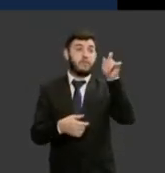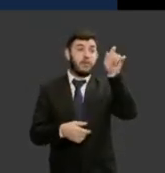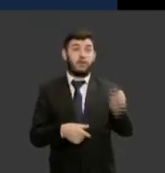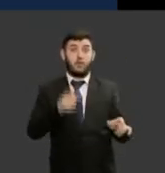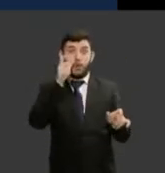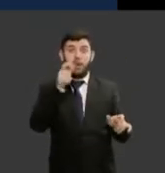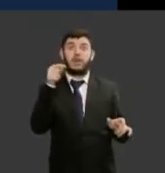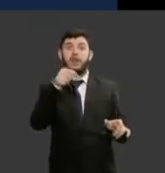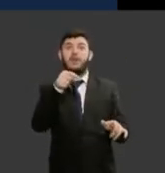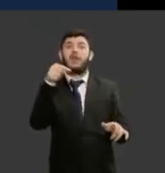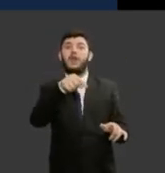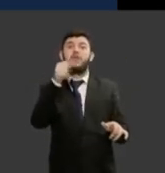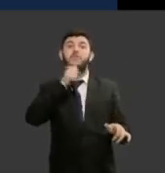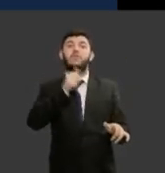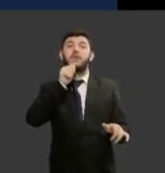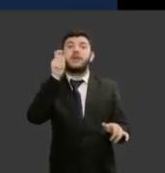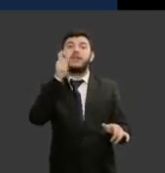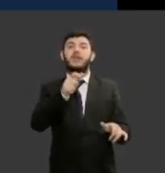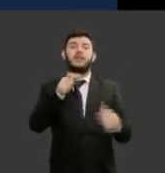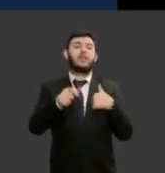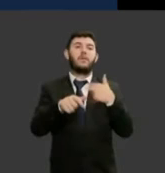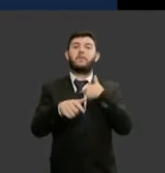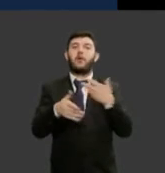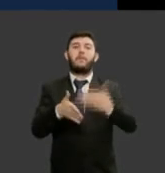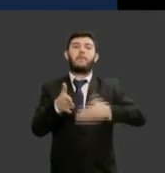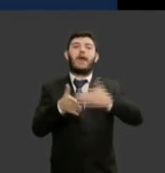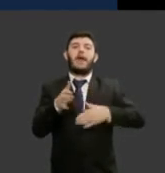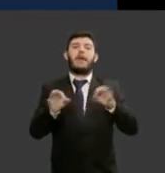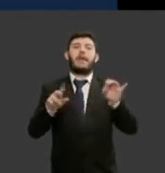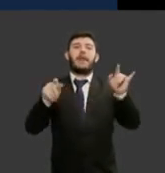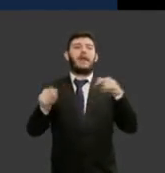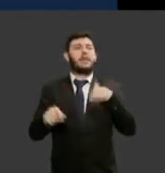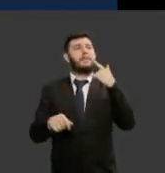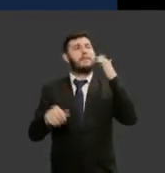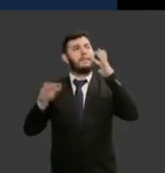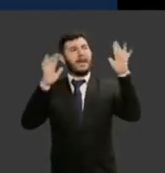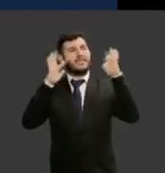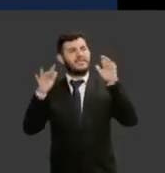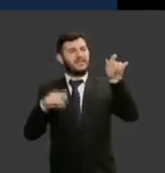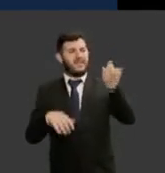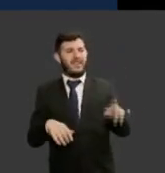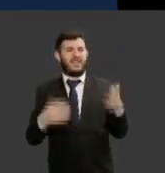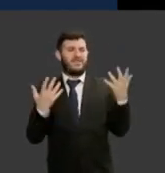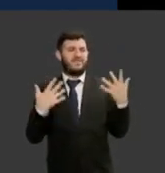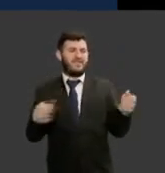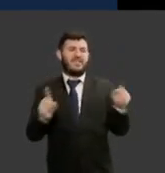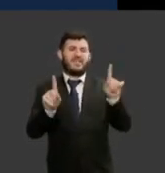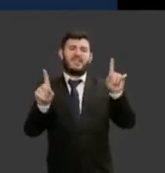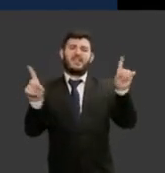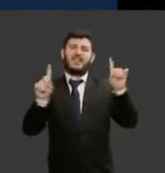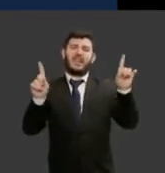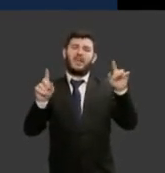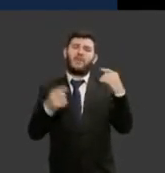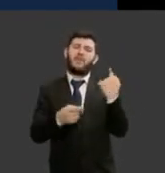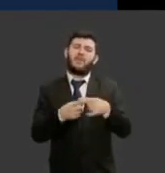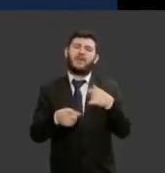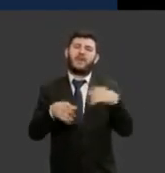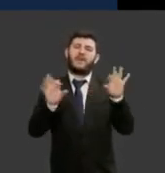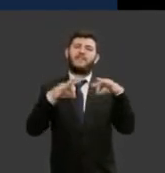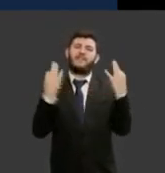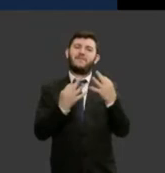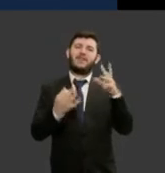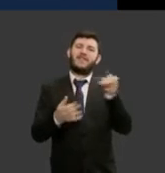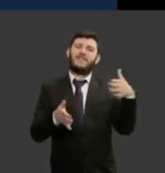não se deve ter uma barreira anterior imaginando que a mulher não vai aceitar porque eventualmente a família será um